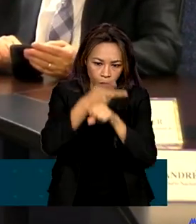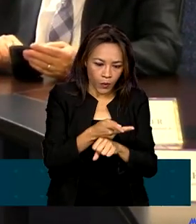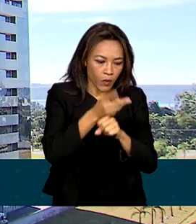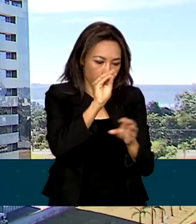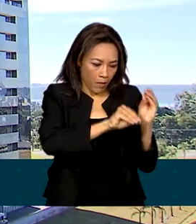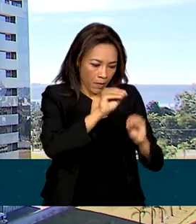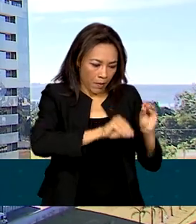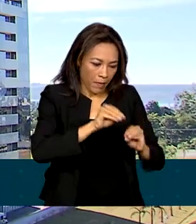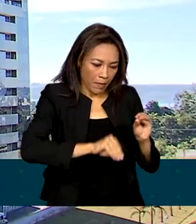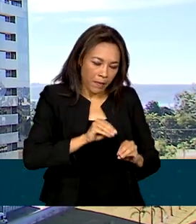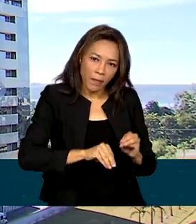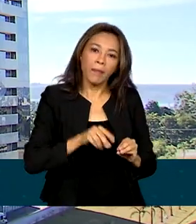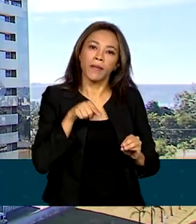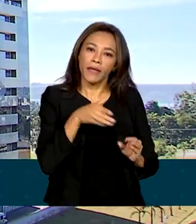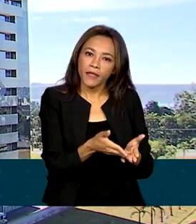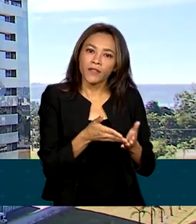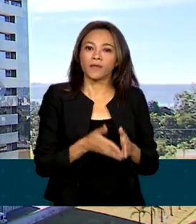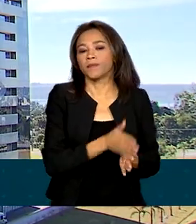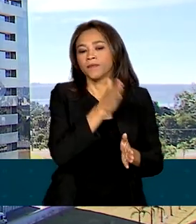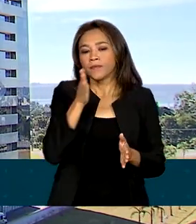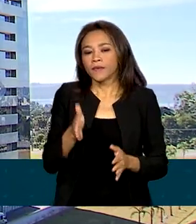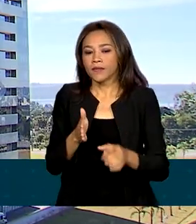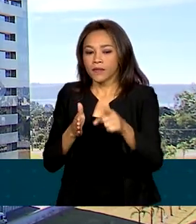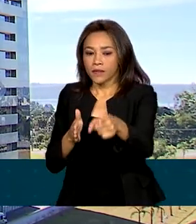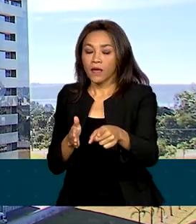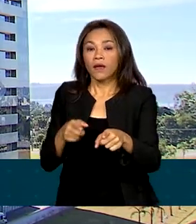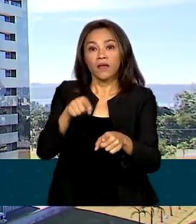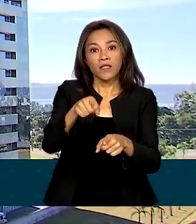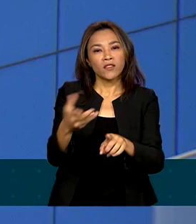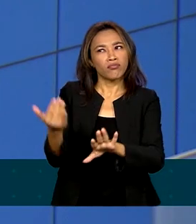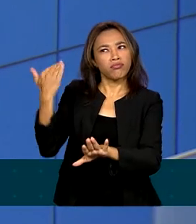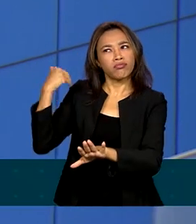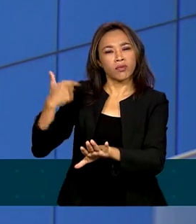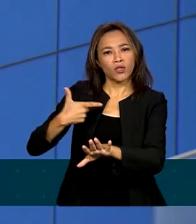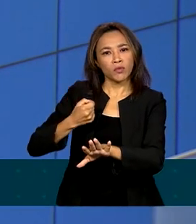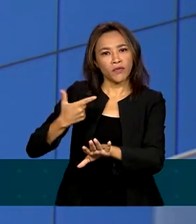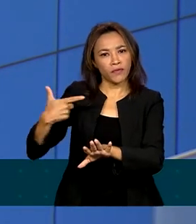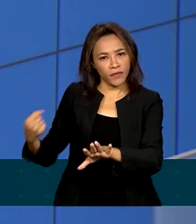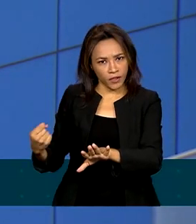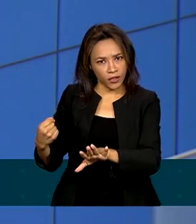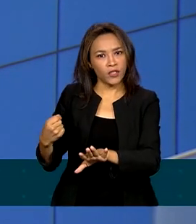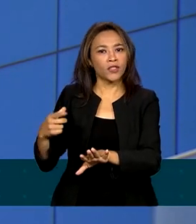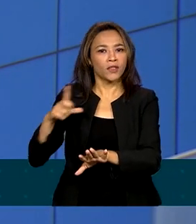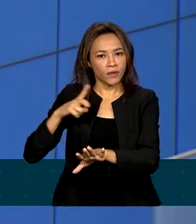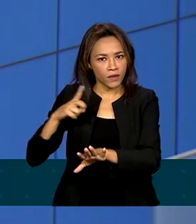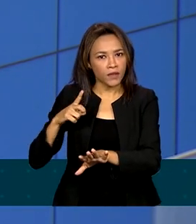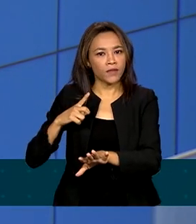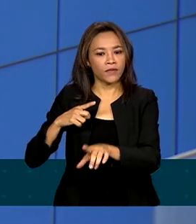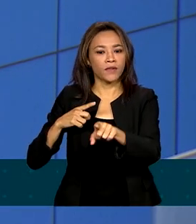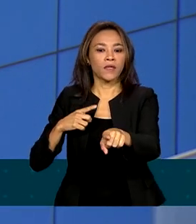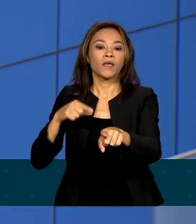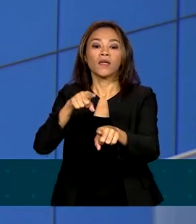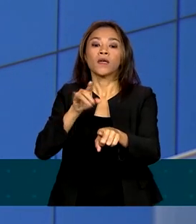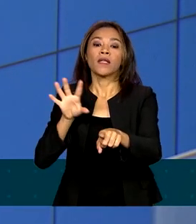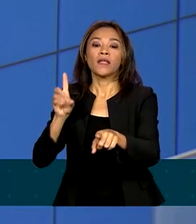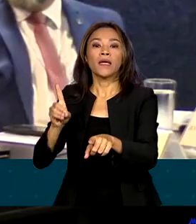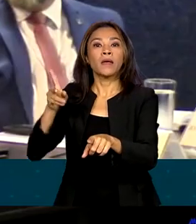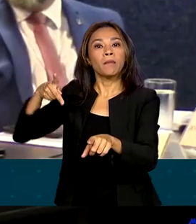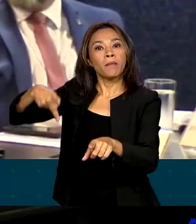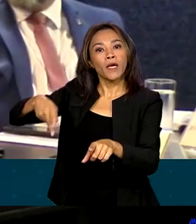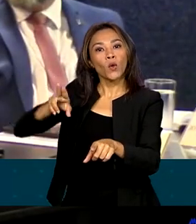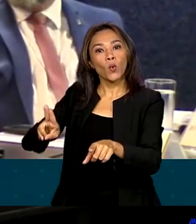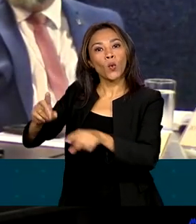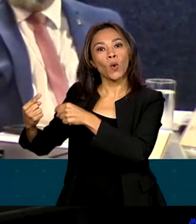A assinatura põe fim a uma ação movida em 2020 pela Defensoria Pública da União contra o Governo Federal.